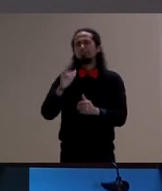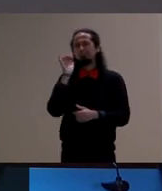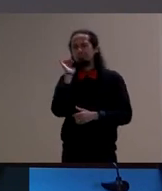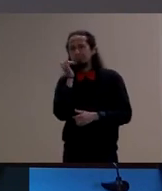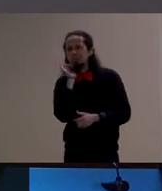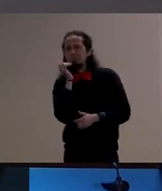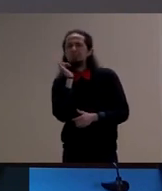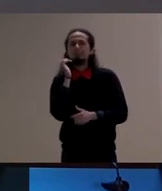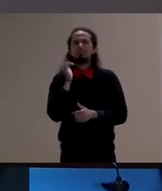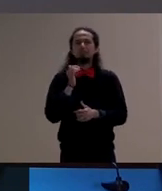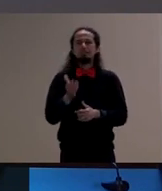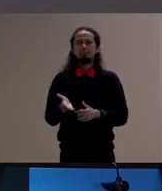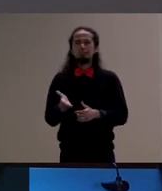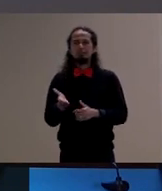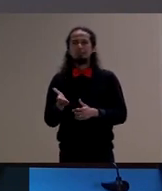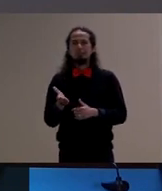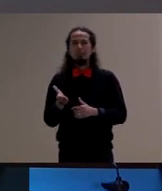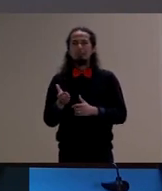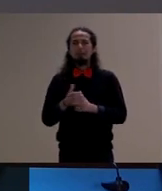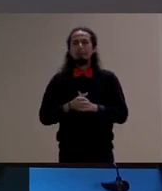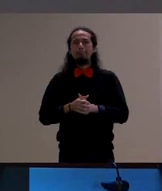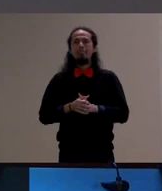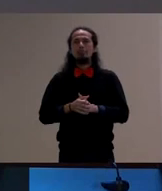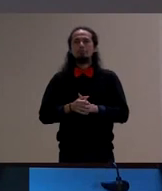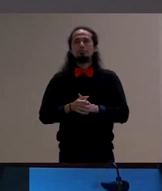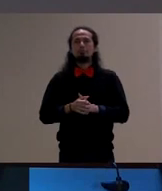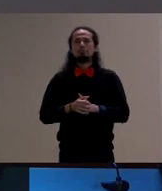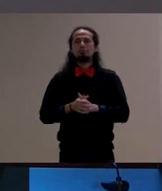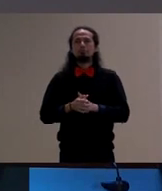possibilidade de